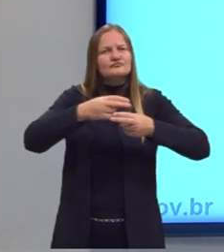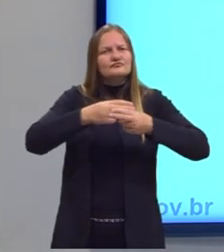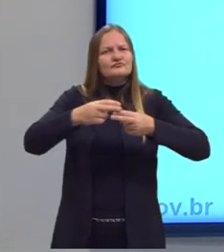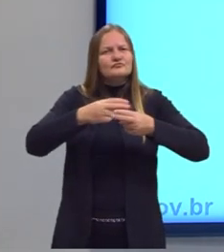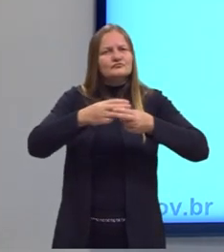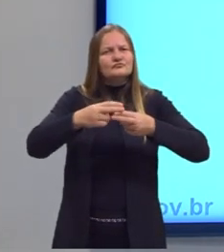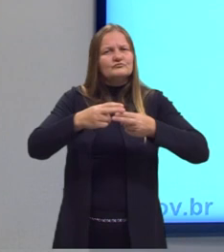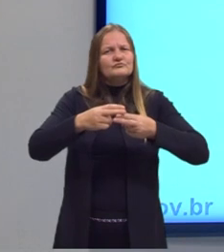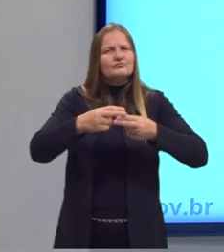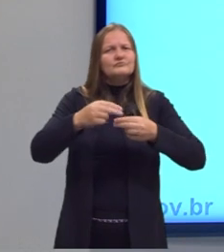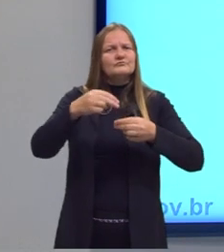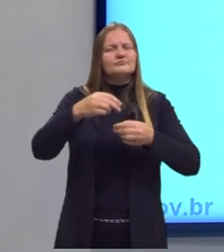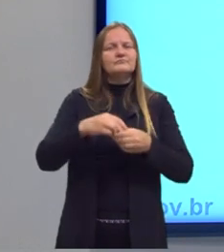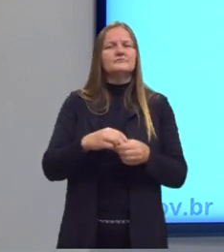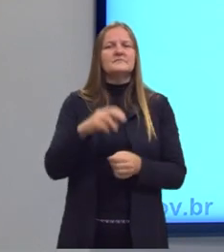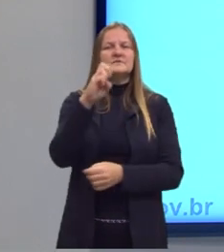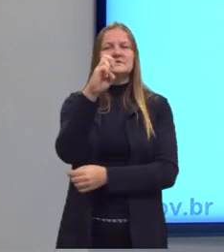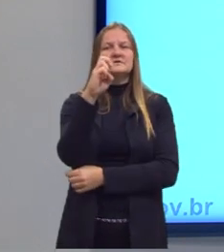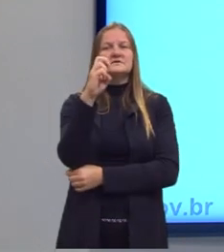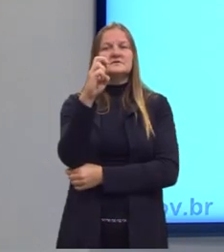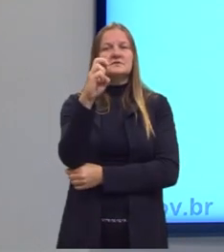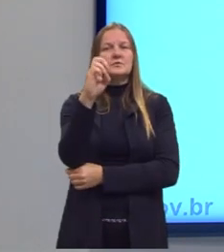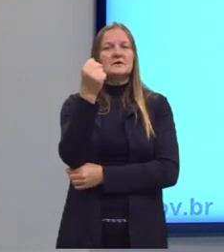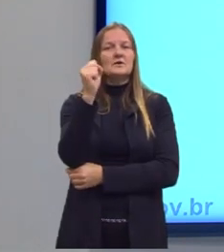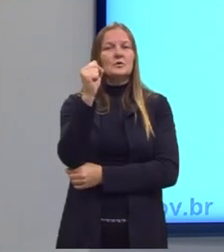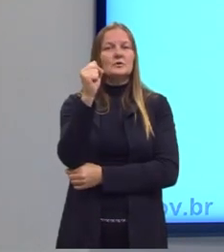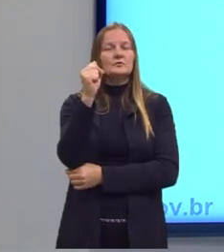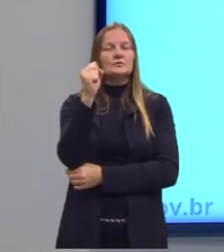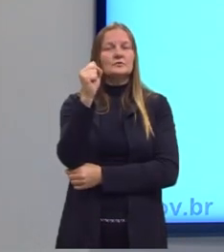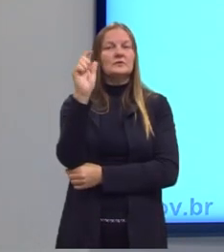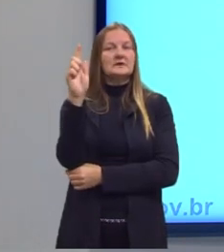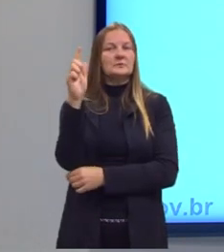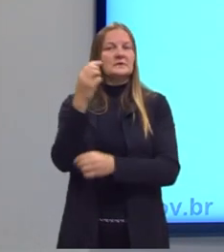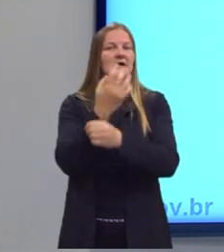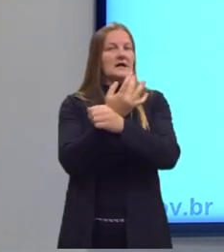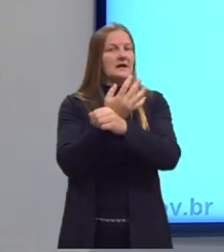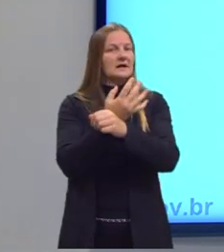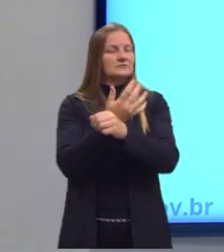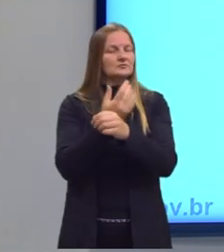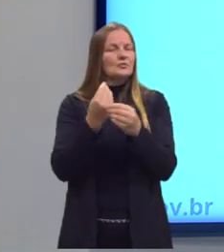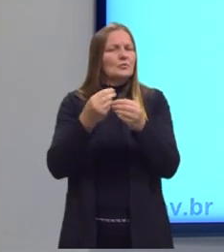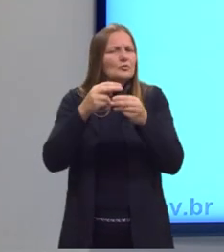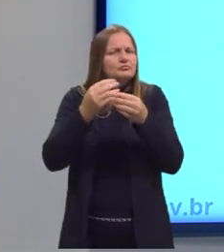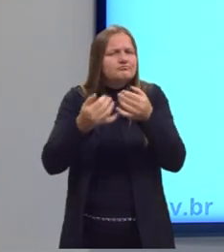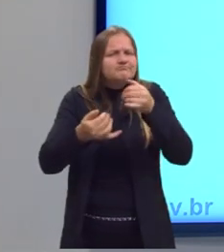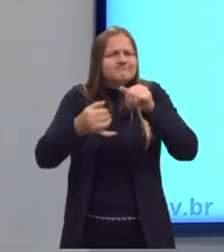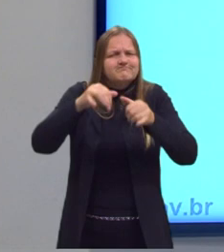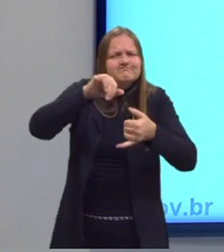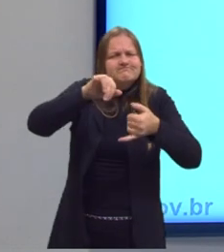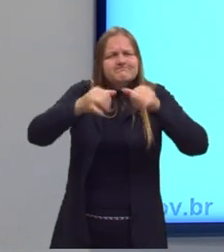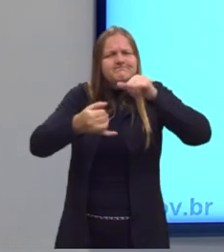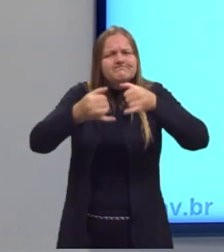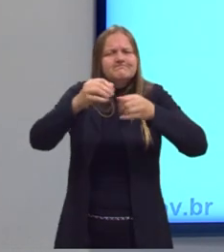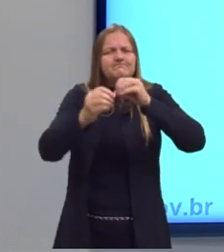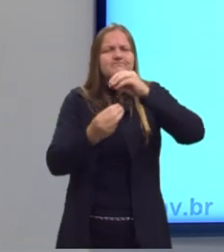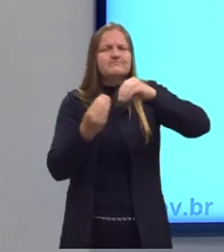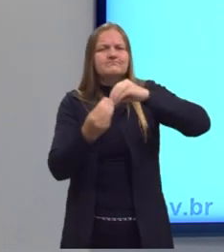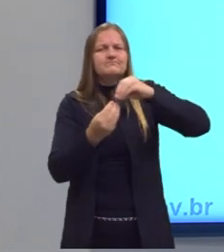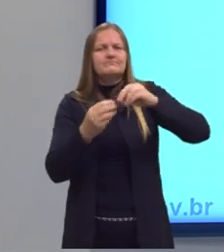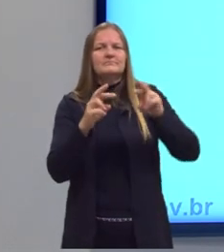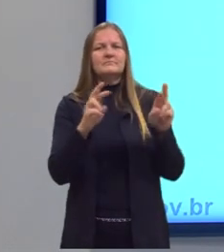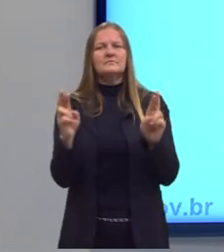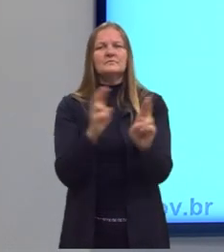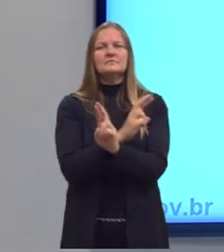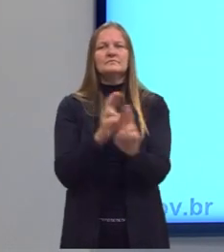58,8 gramas de ácido. Essa aqui. Então, a relação que eu preciso me